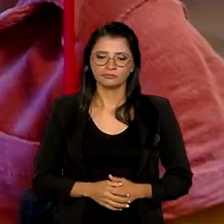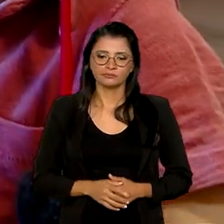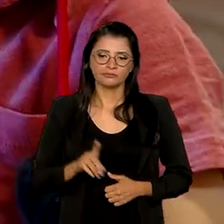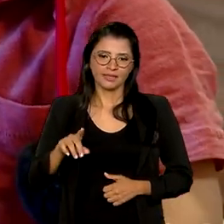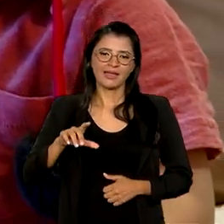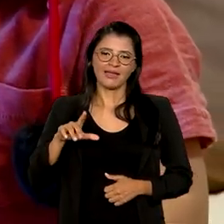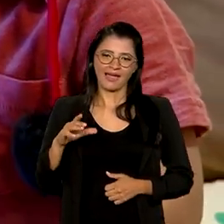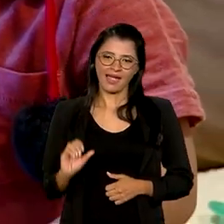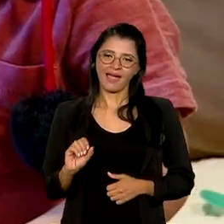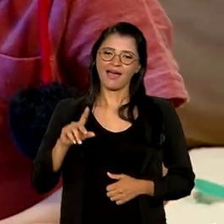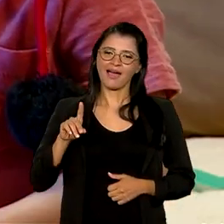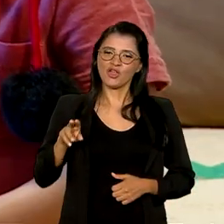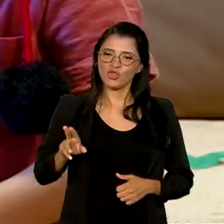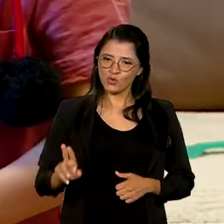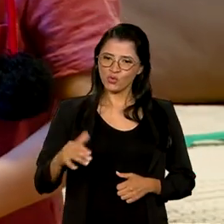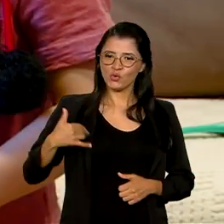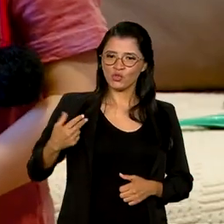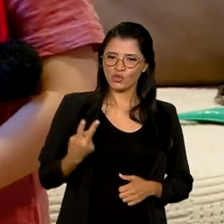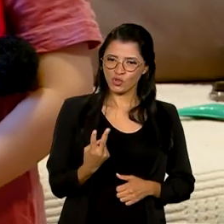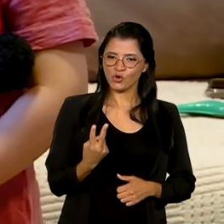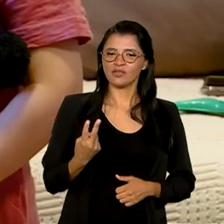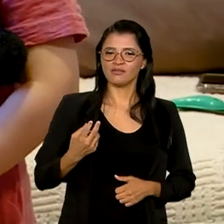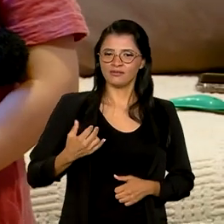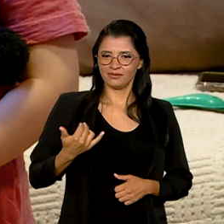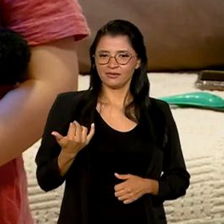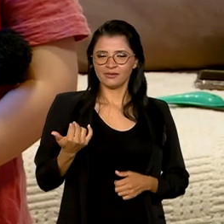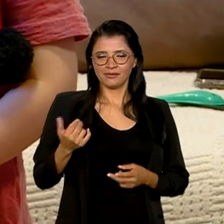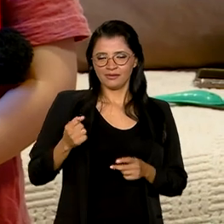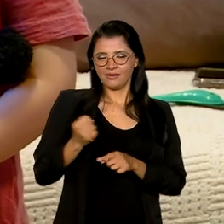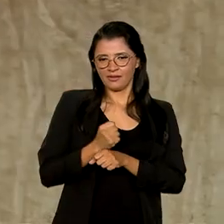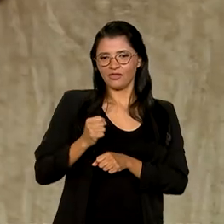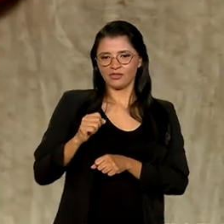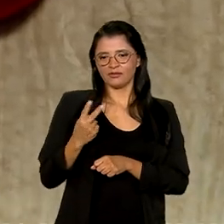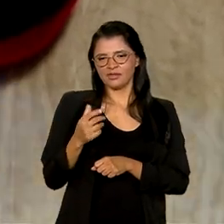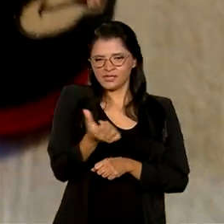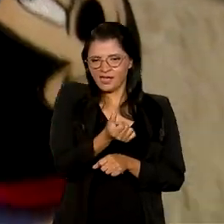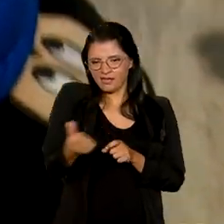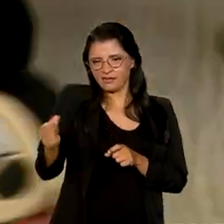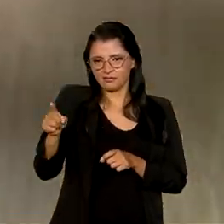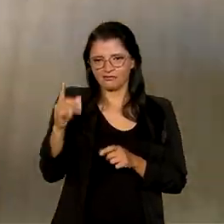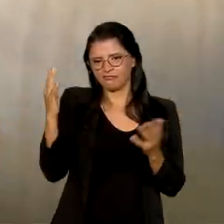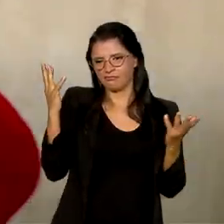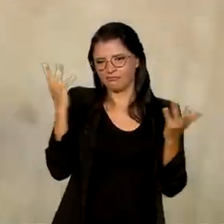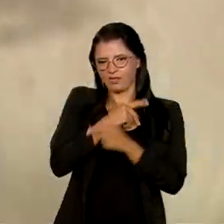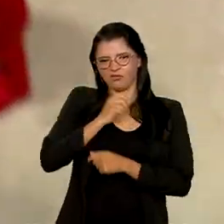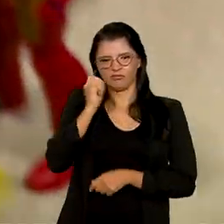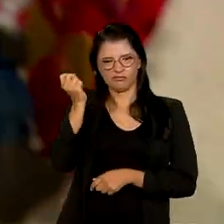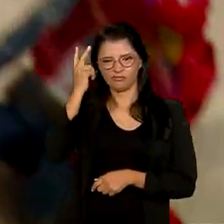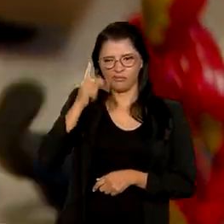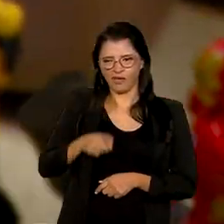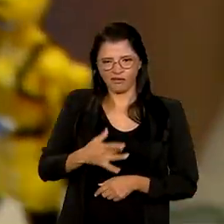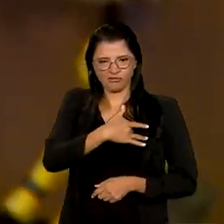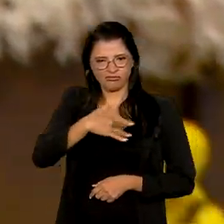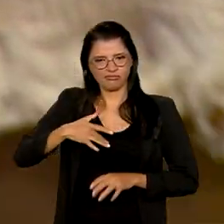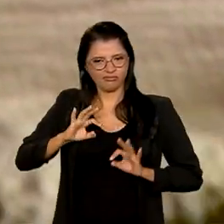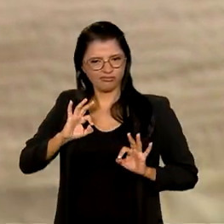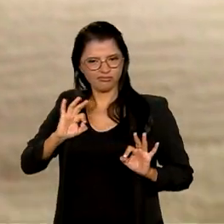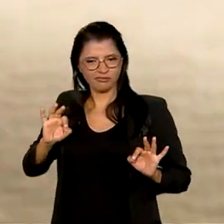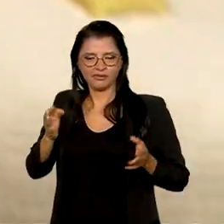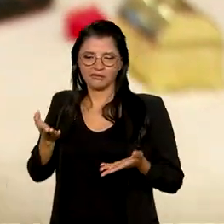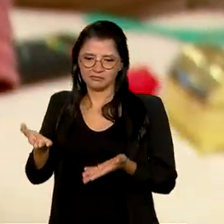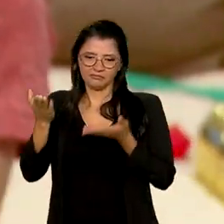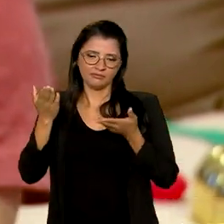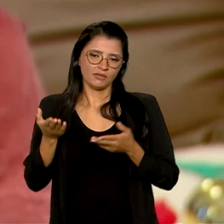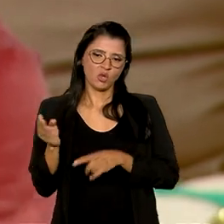Cadu tem dois anos e seis meses. Além de lindo, ele é super esperto e muito saudável. Os